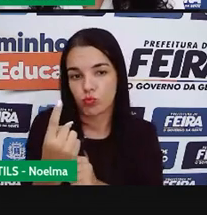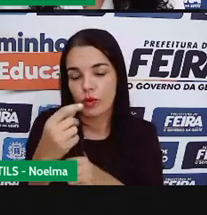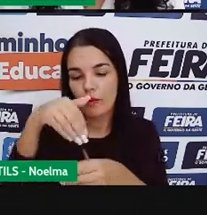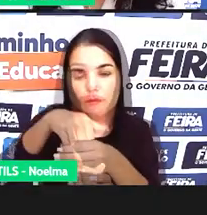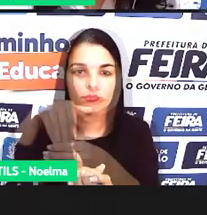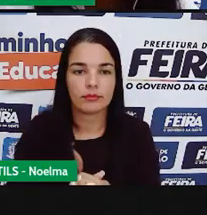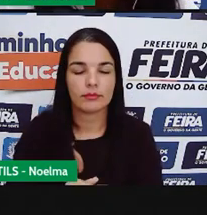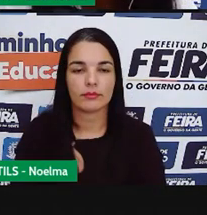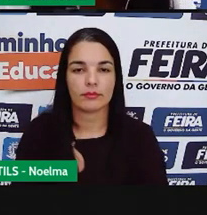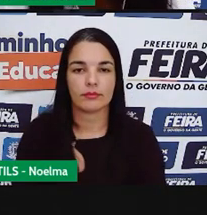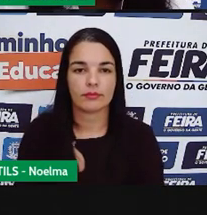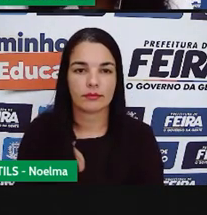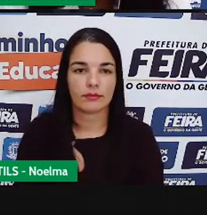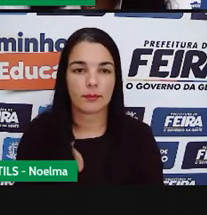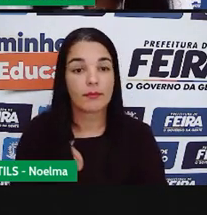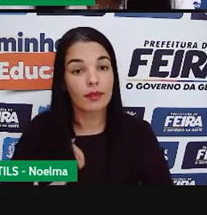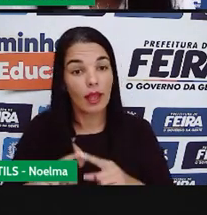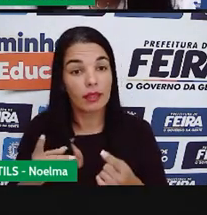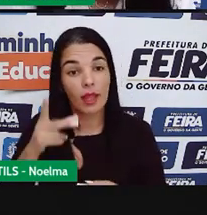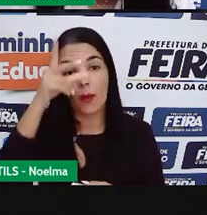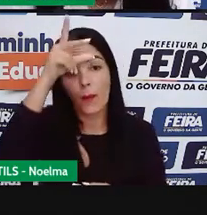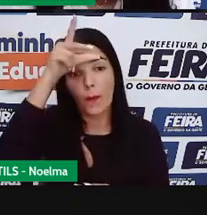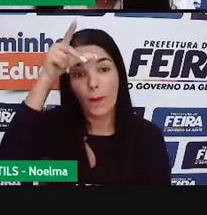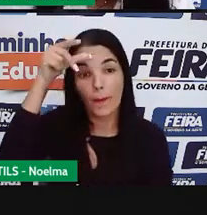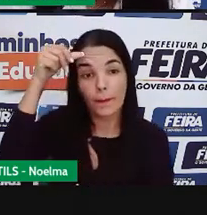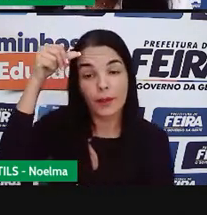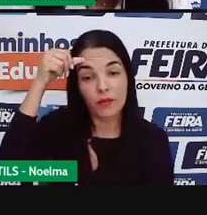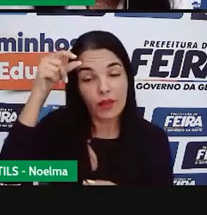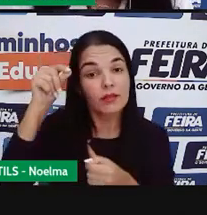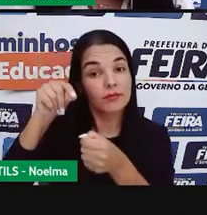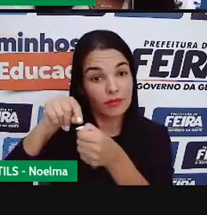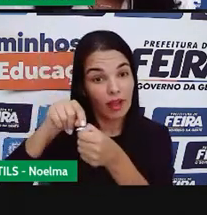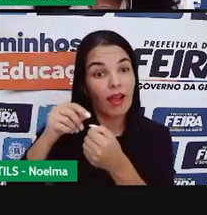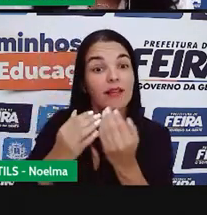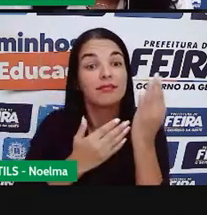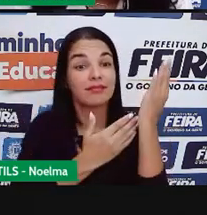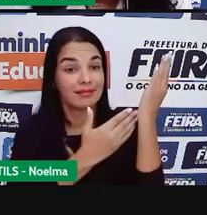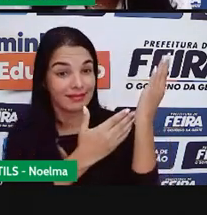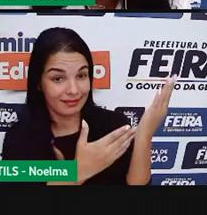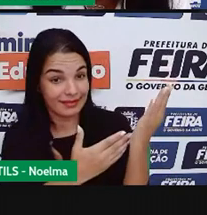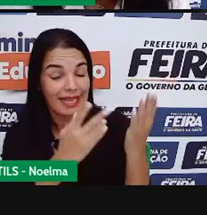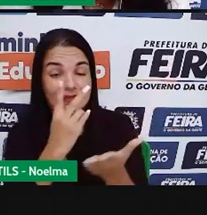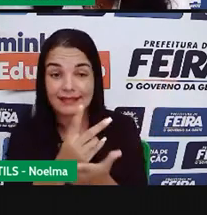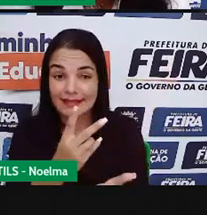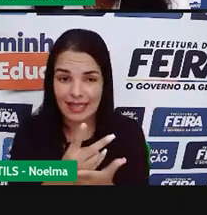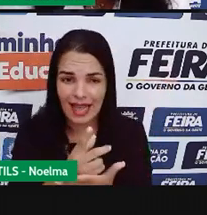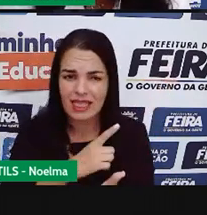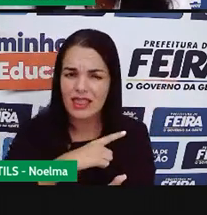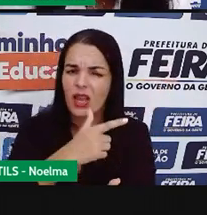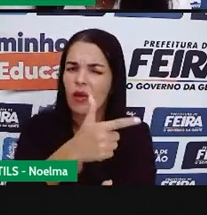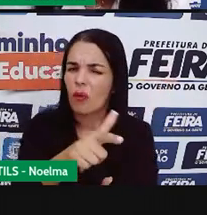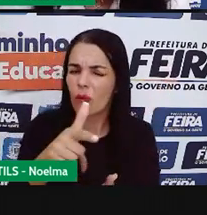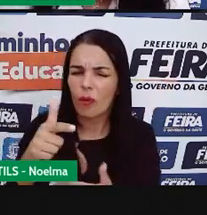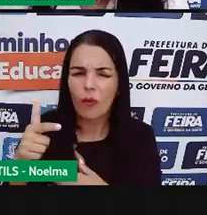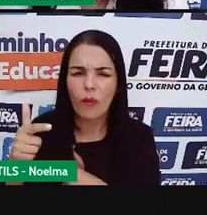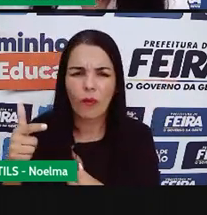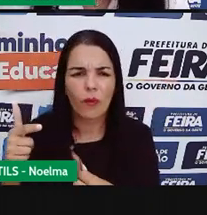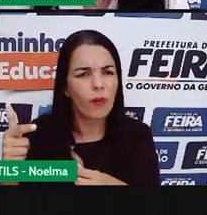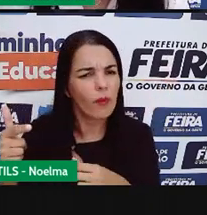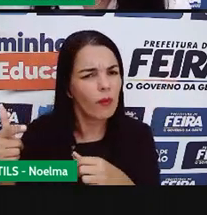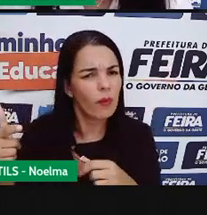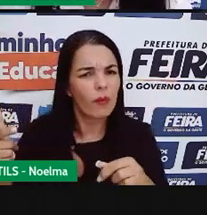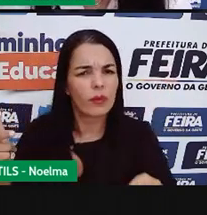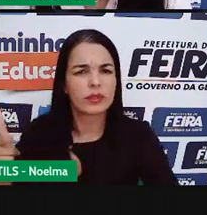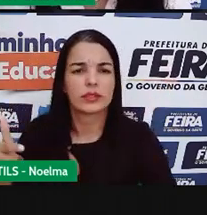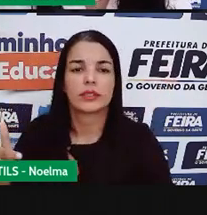consecutiva. O prefeito exerce essas funções entre outras. O vídeo foi somente para